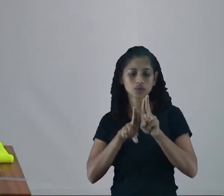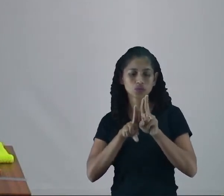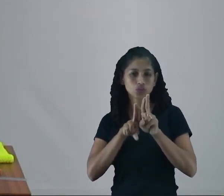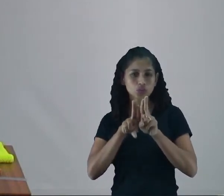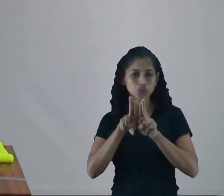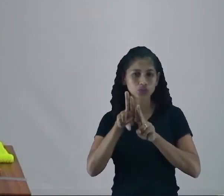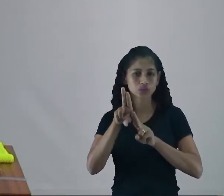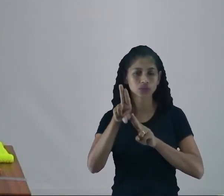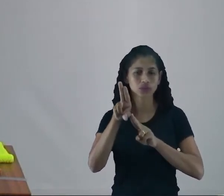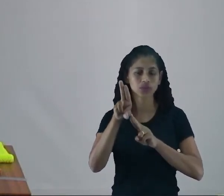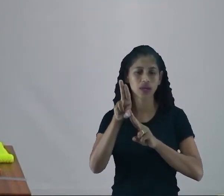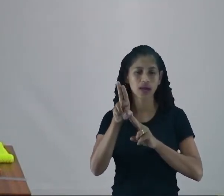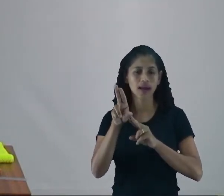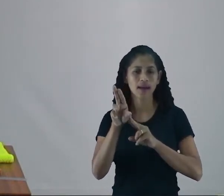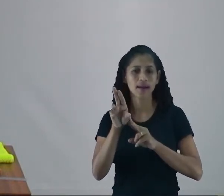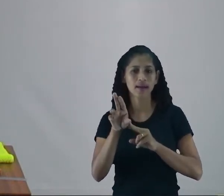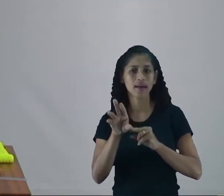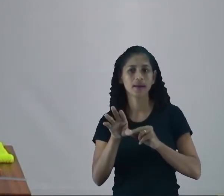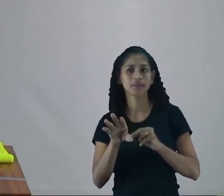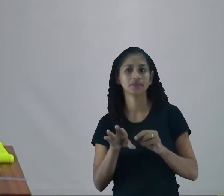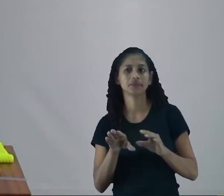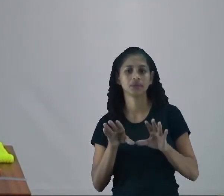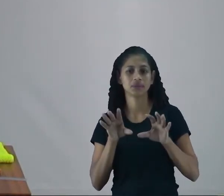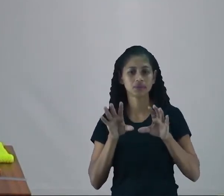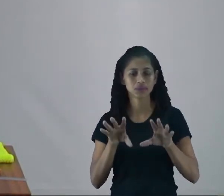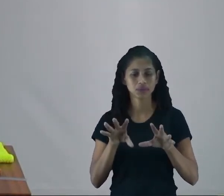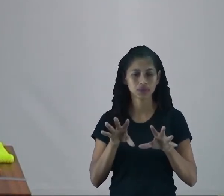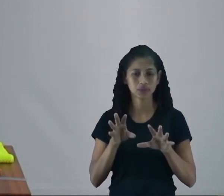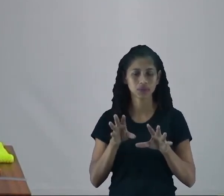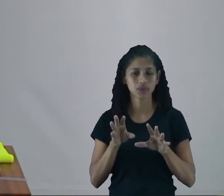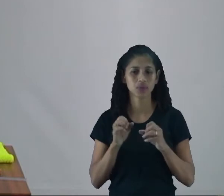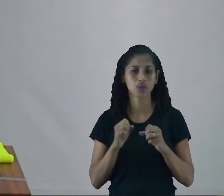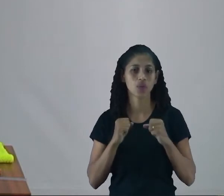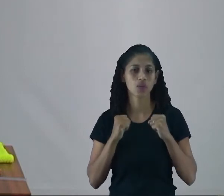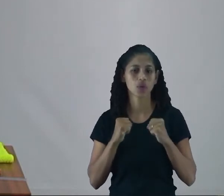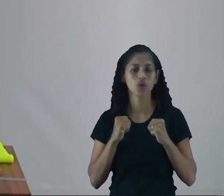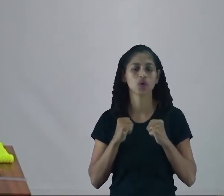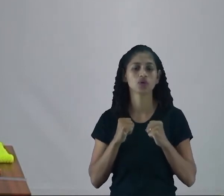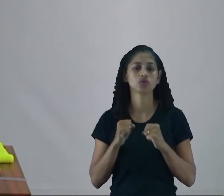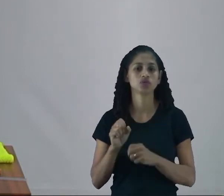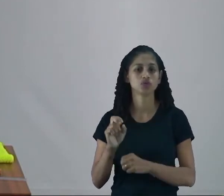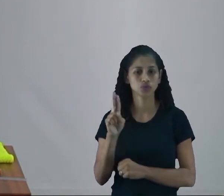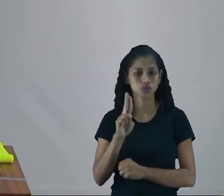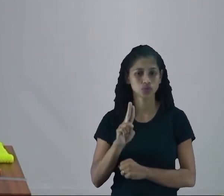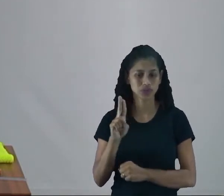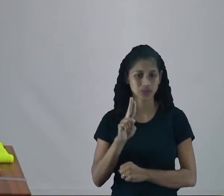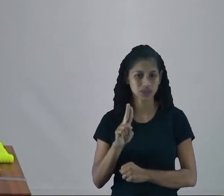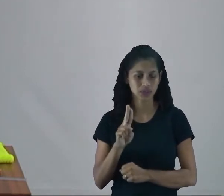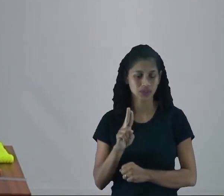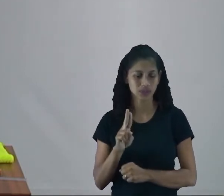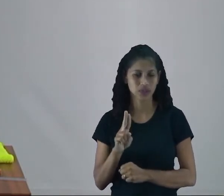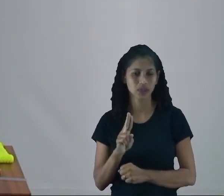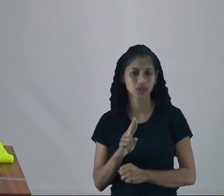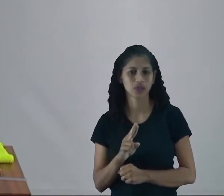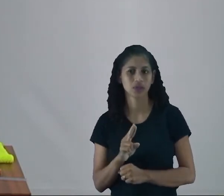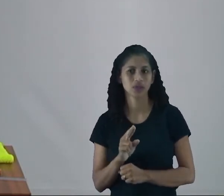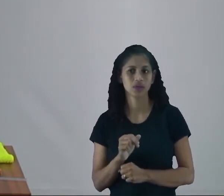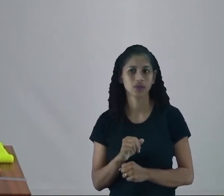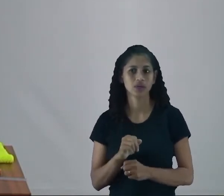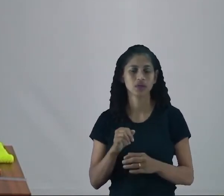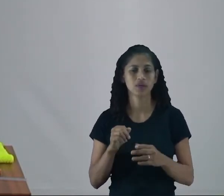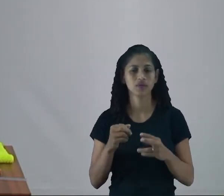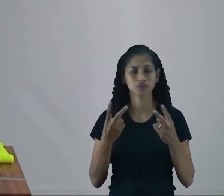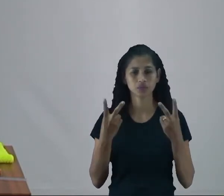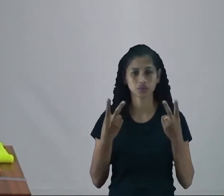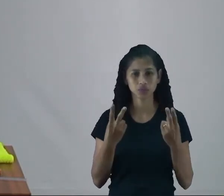padrão, então qualquer objeto desses que vocês forem utilizar para medir qualquer coisa, vai dar a medida em qualquer